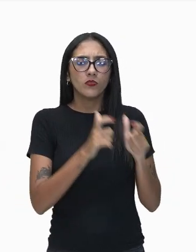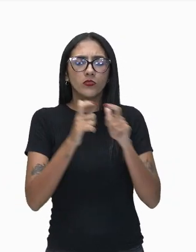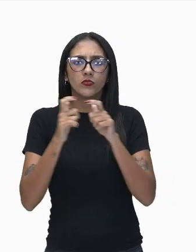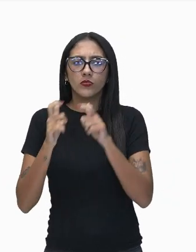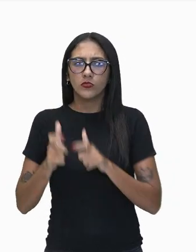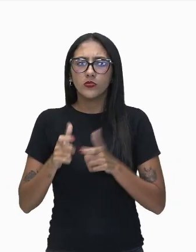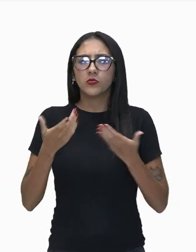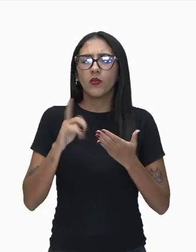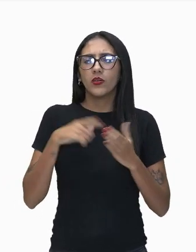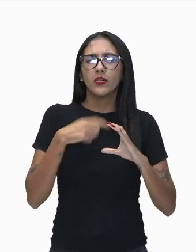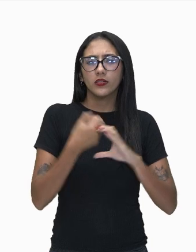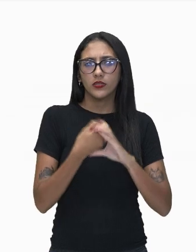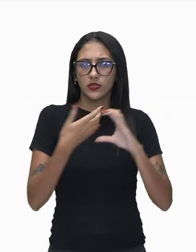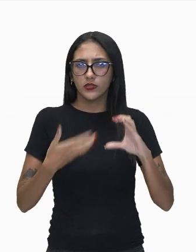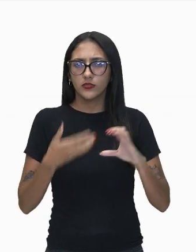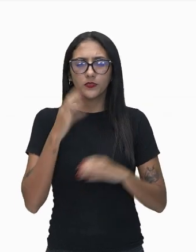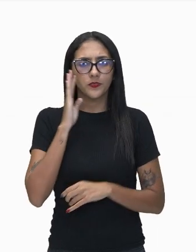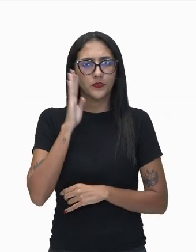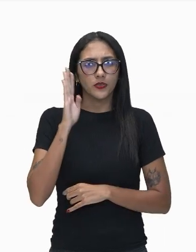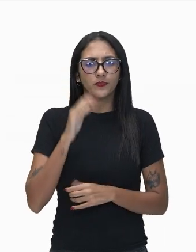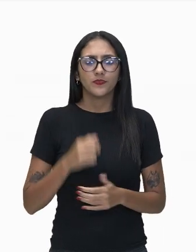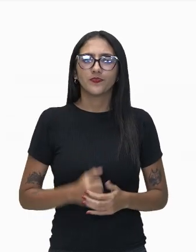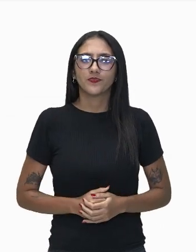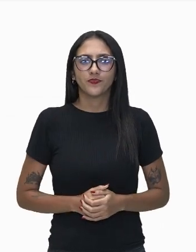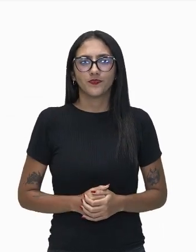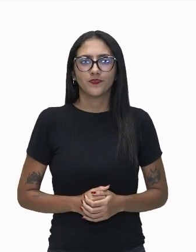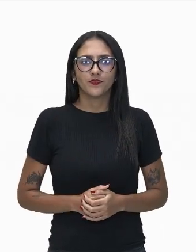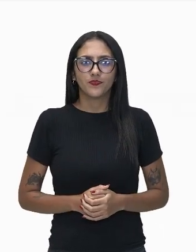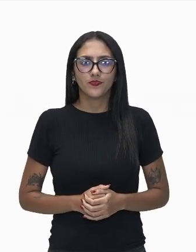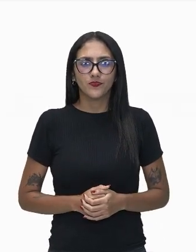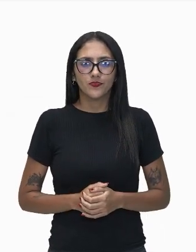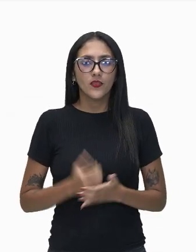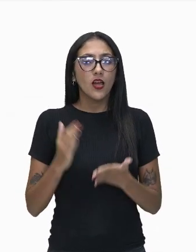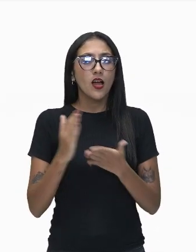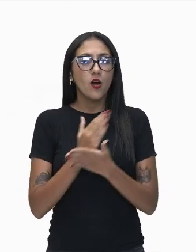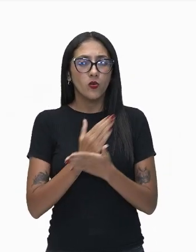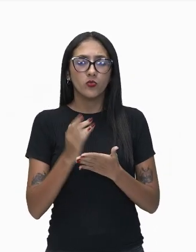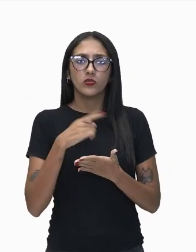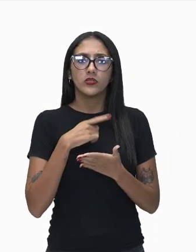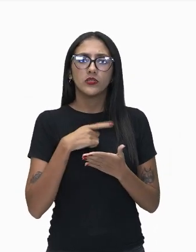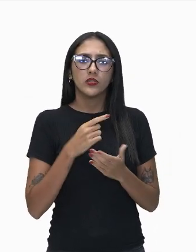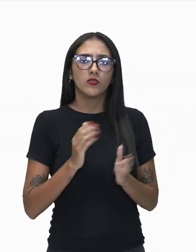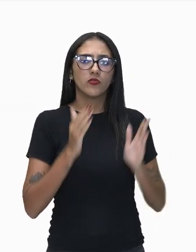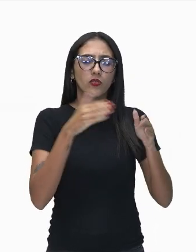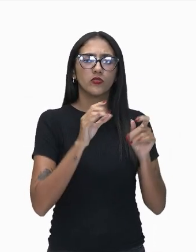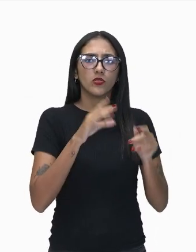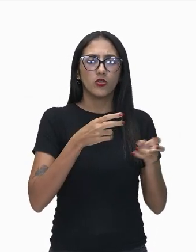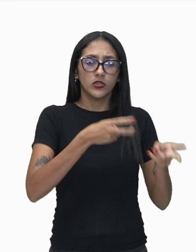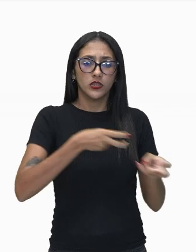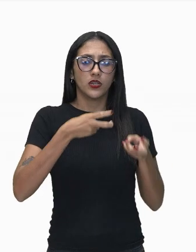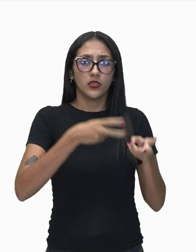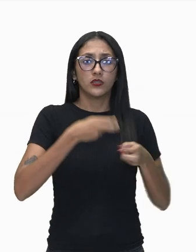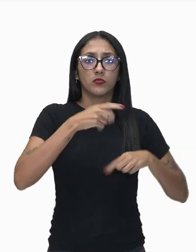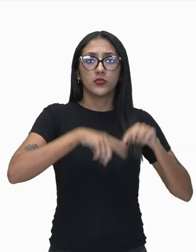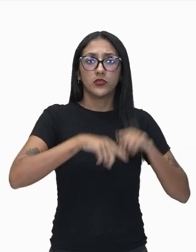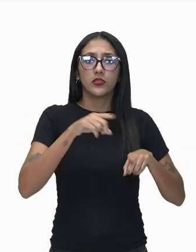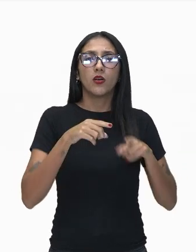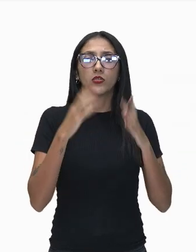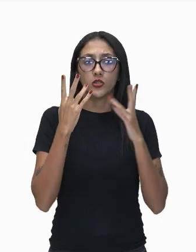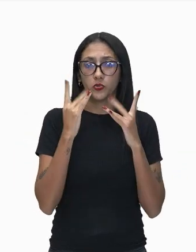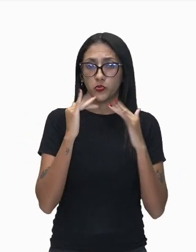é a sua categoria. Algumas dessas indústrias focam lá na extração dos recursos naturais e outras na